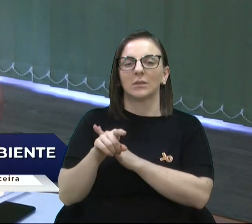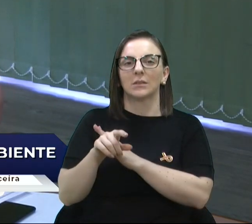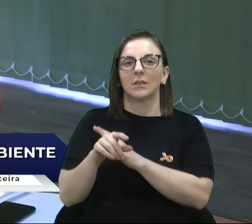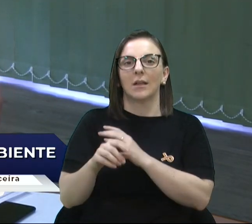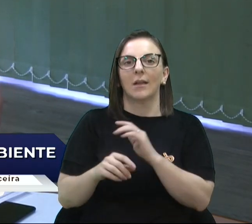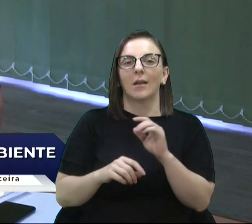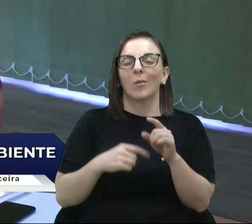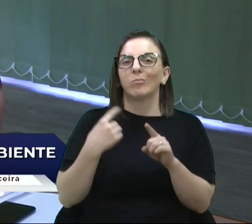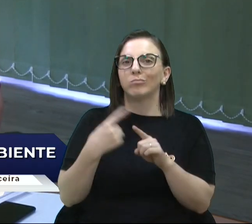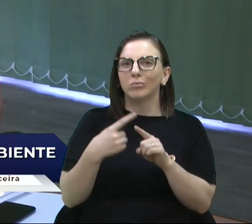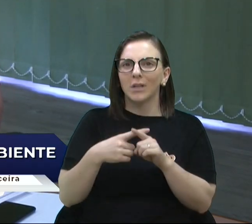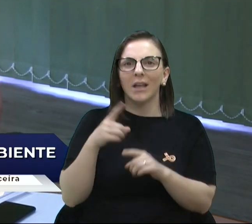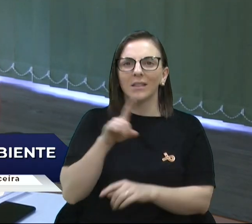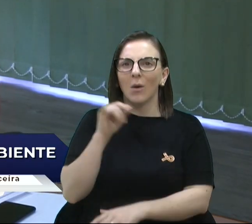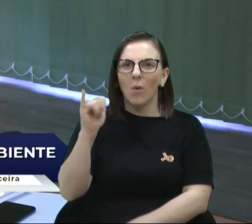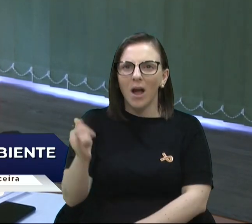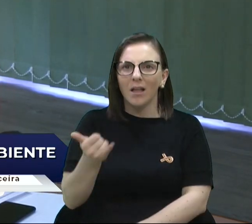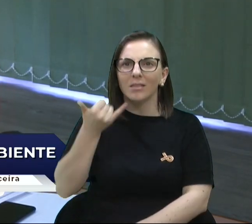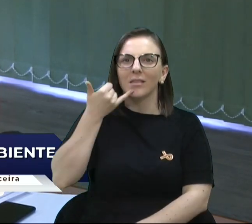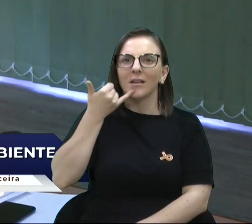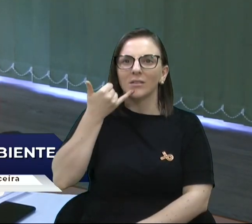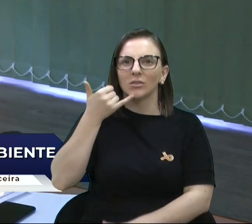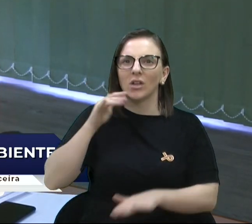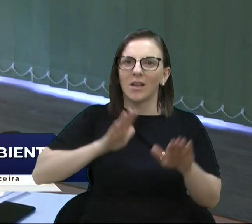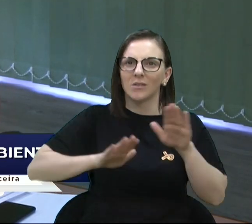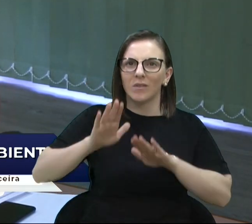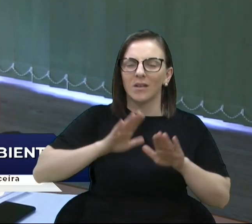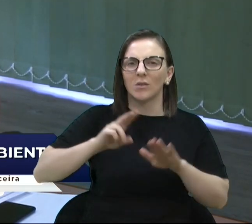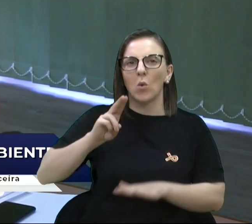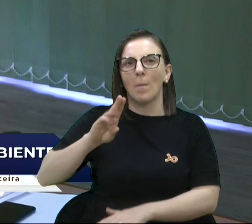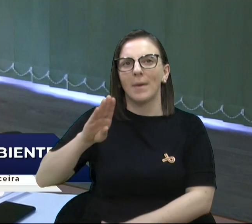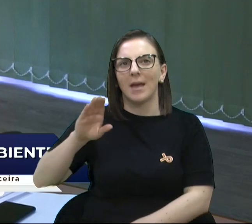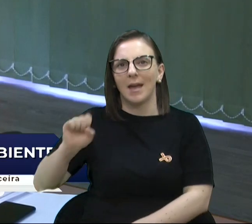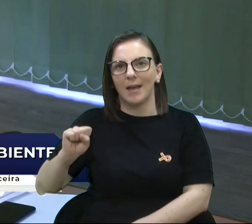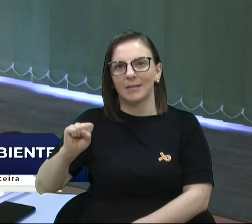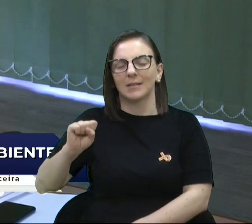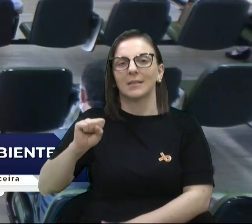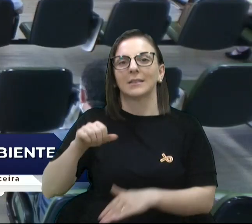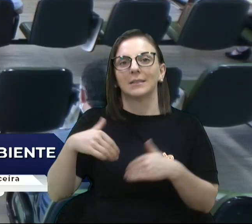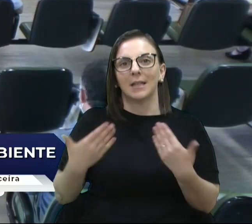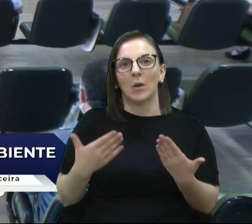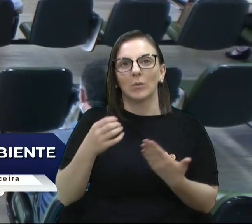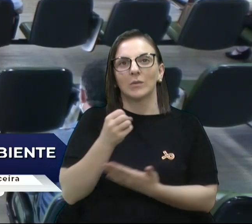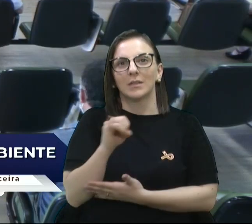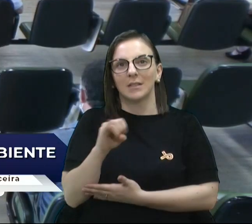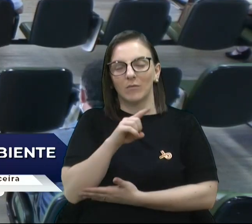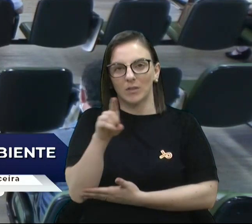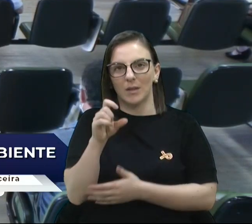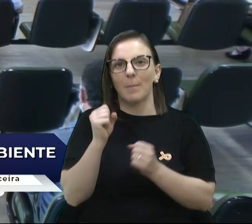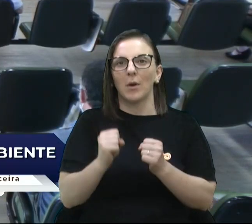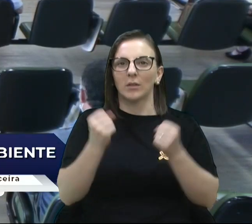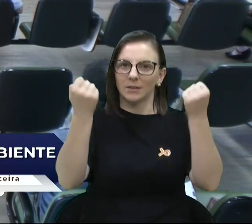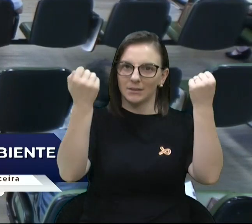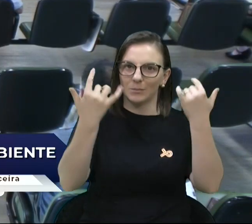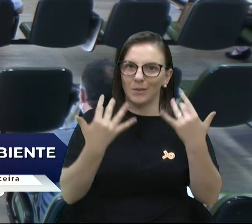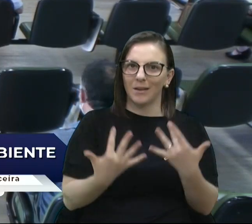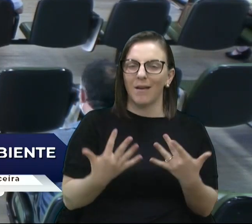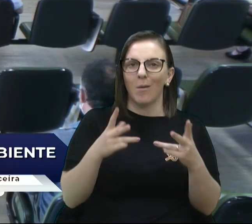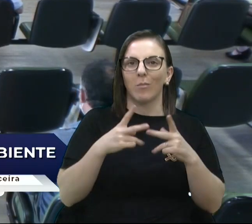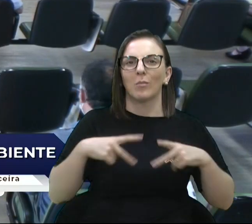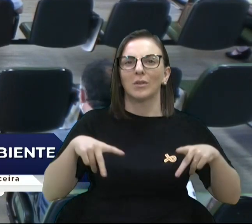UBSs, né? Então, se a senhora puder esclarecer a população que está nos assistindo, né? Claro, posso O porquê desse problema